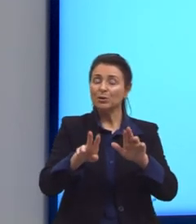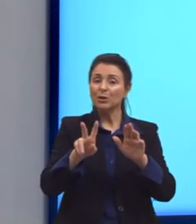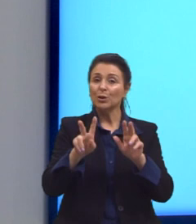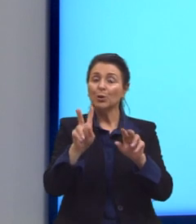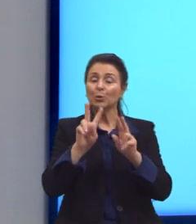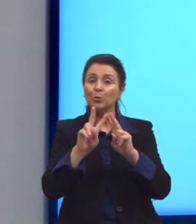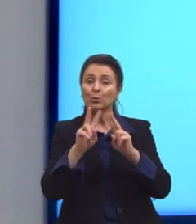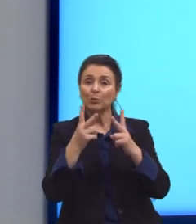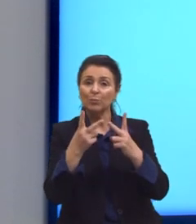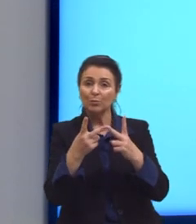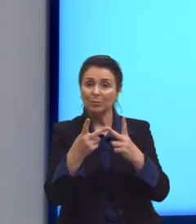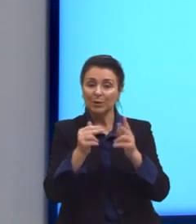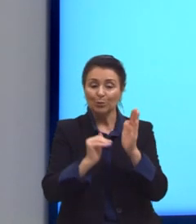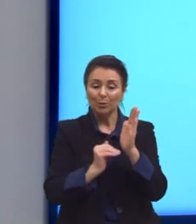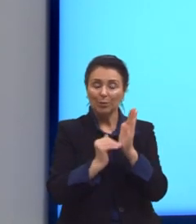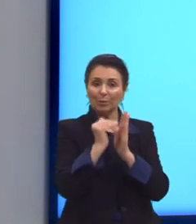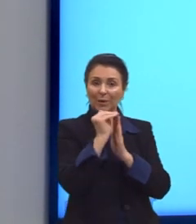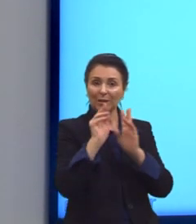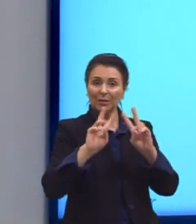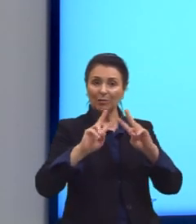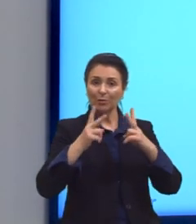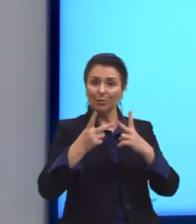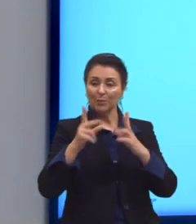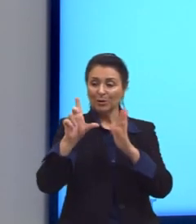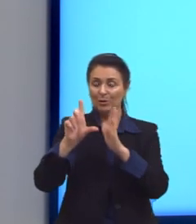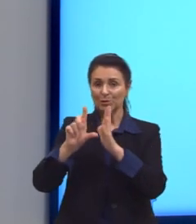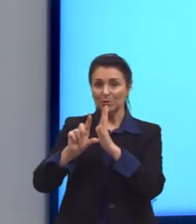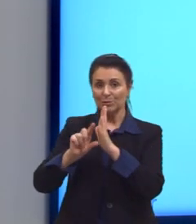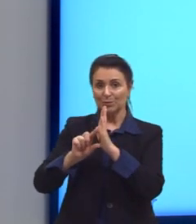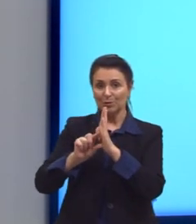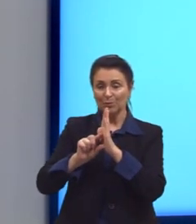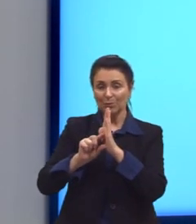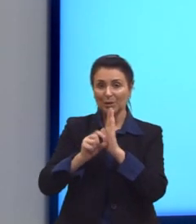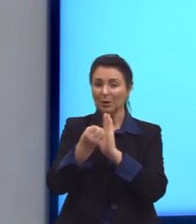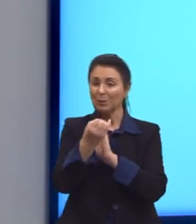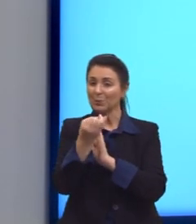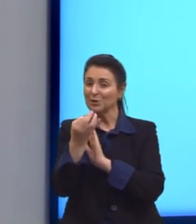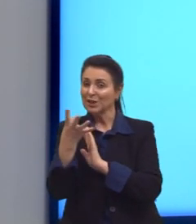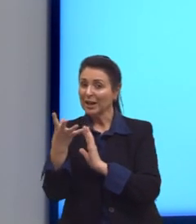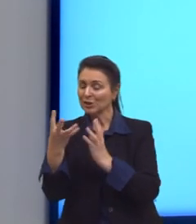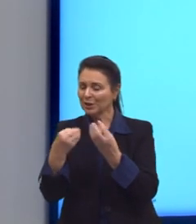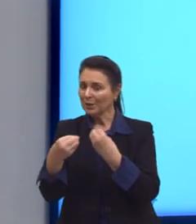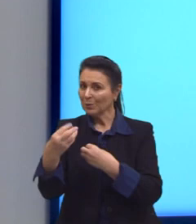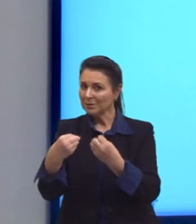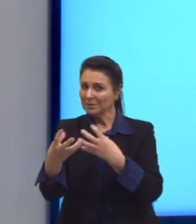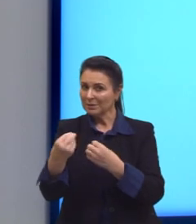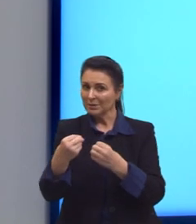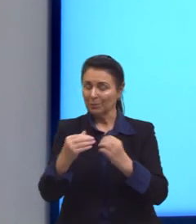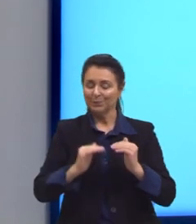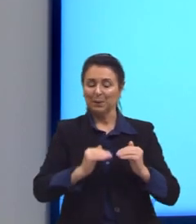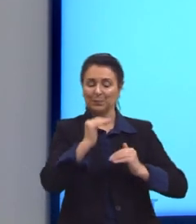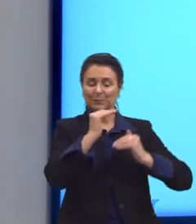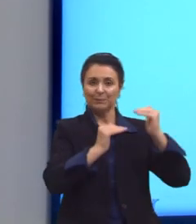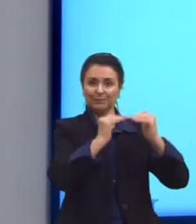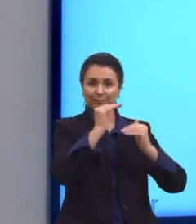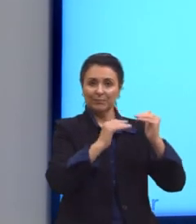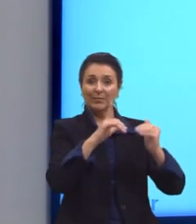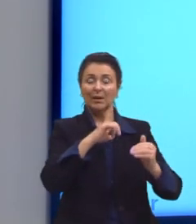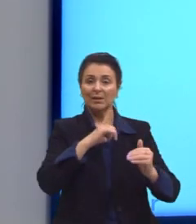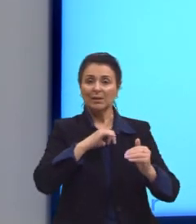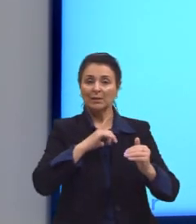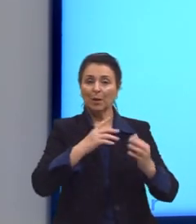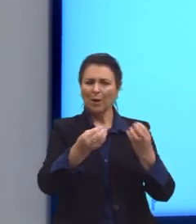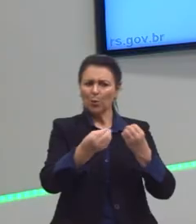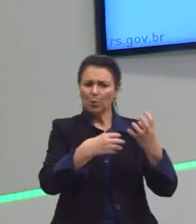volume e, consequentemente, eu estou diminuindo a concentração. É proporcional, tá? Se eu tenho uma